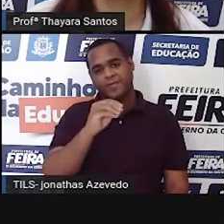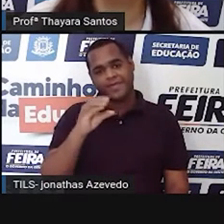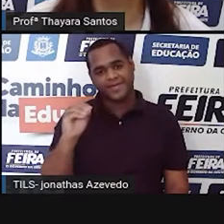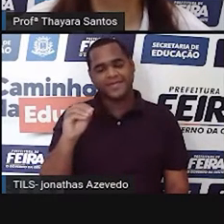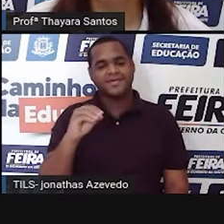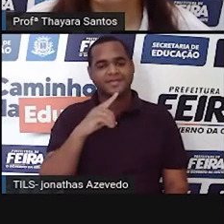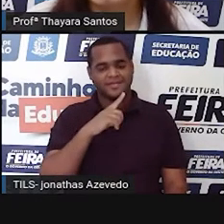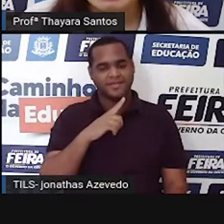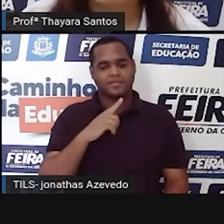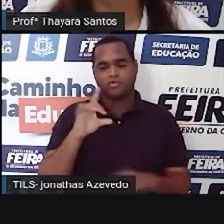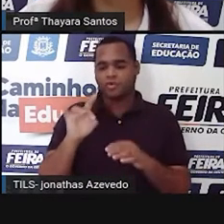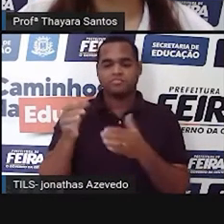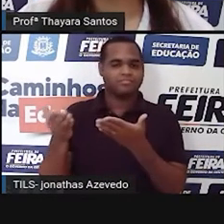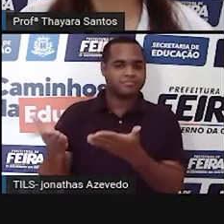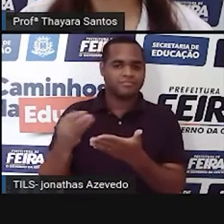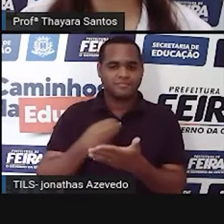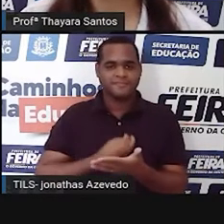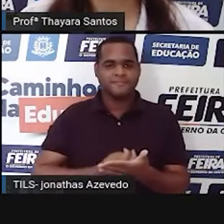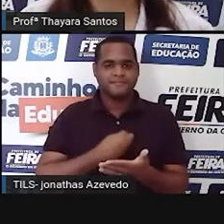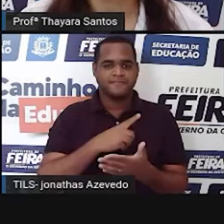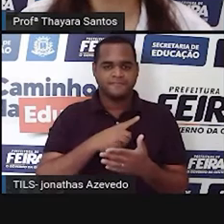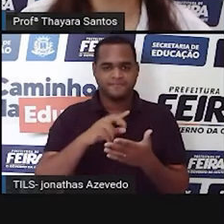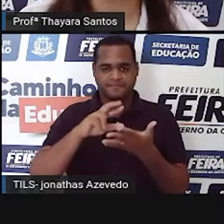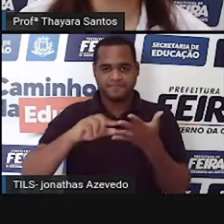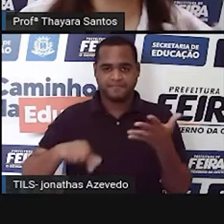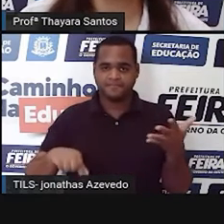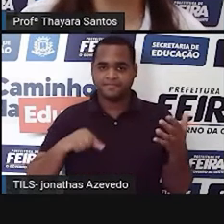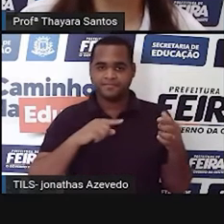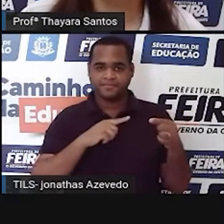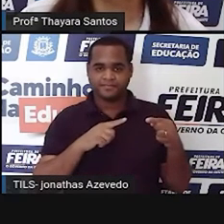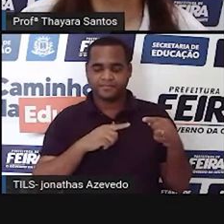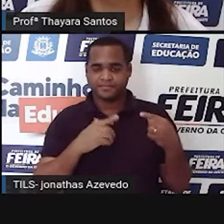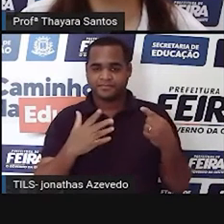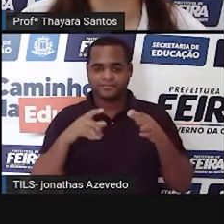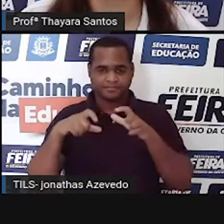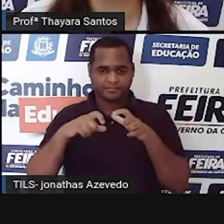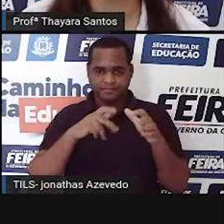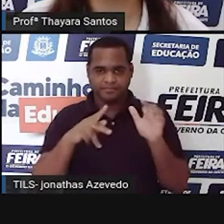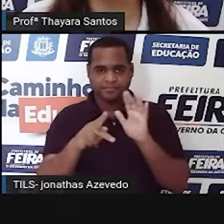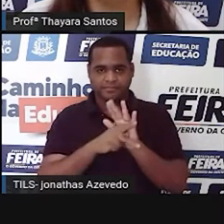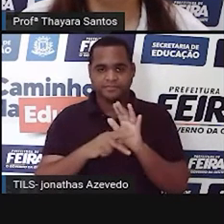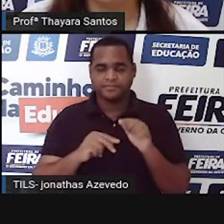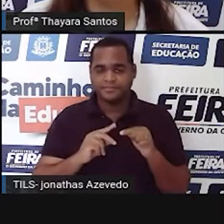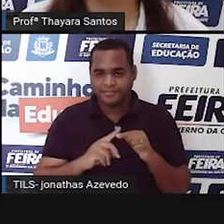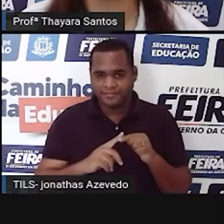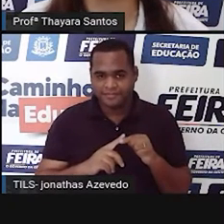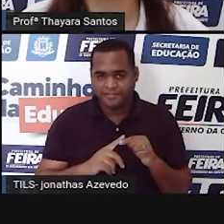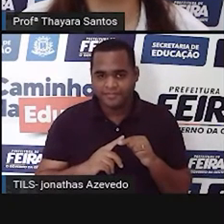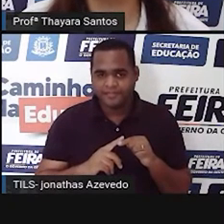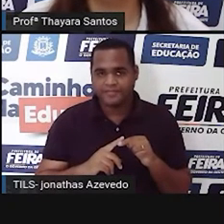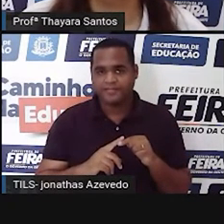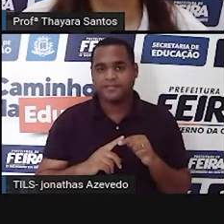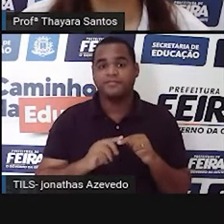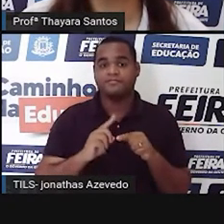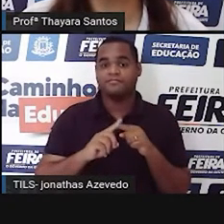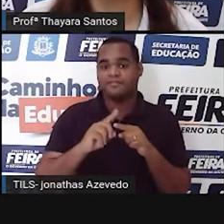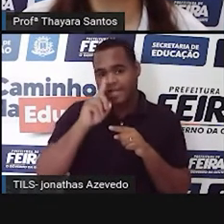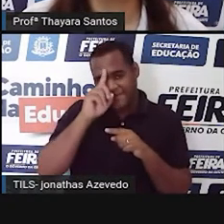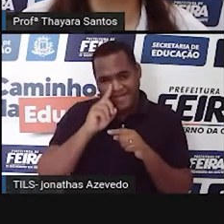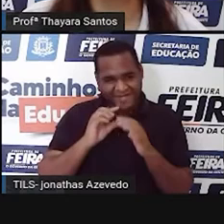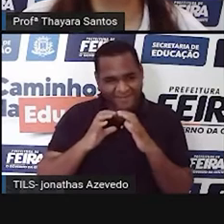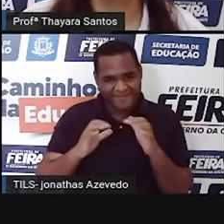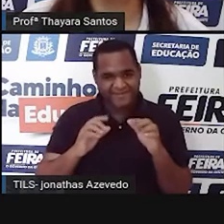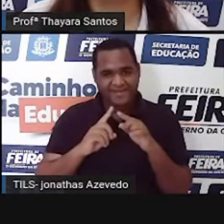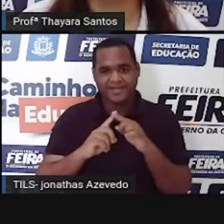acontecem nesse lugar. E quais são as plantas que são características do Cerrado? Essas que eu coloquei aí para vocês. O pequi, o